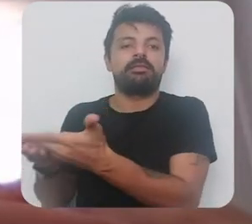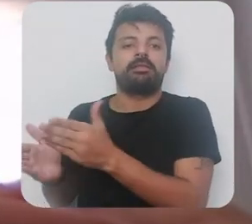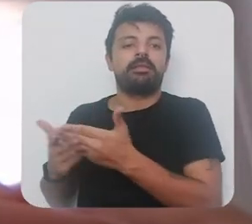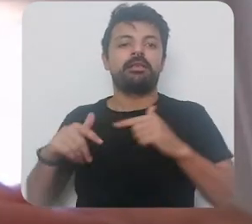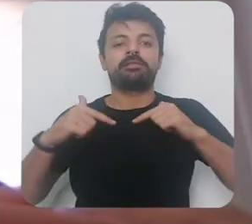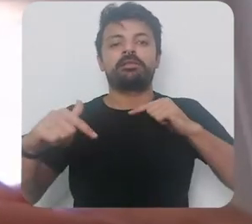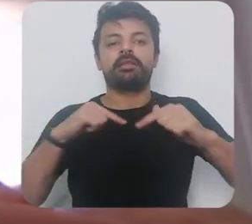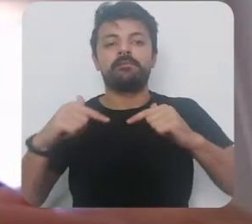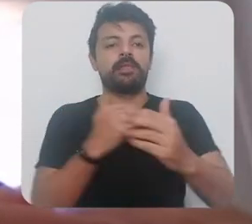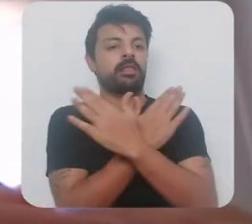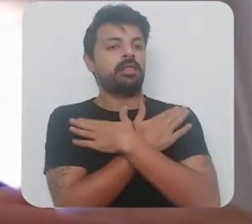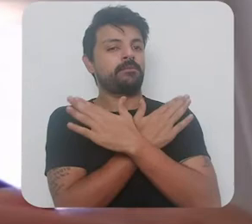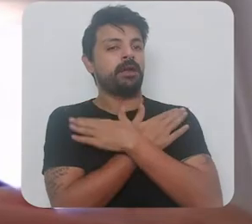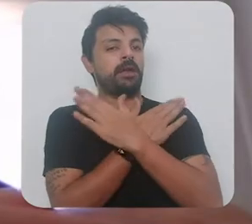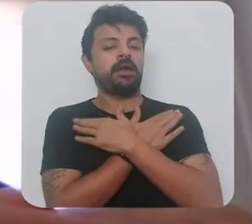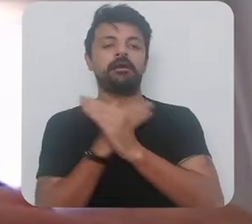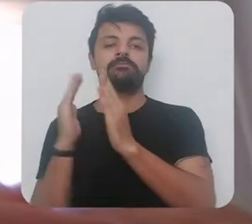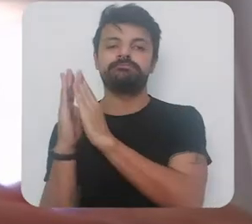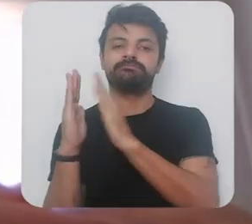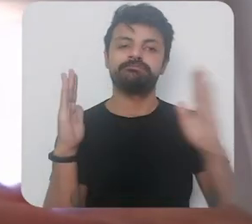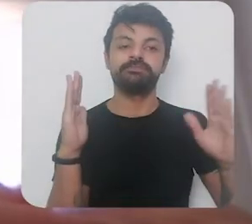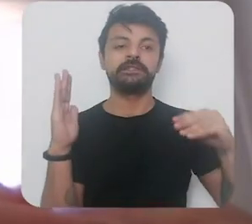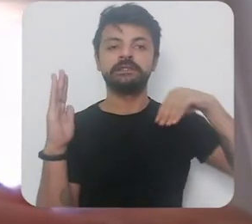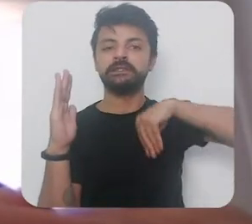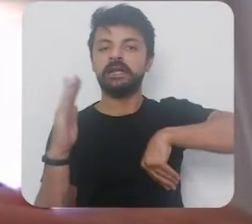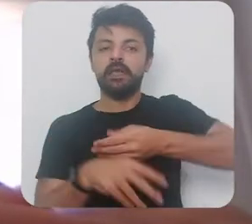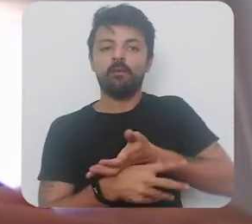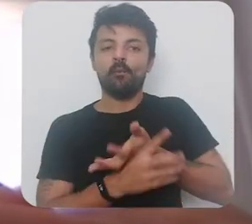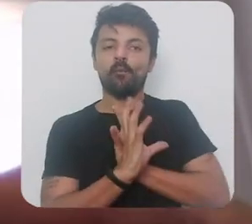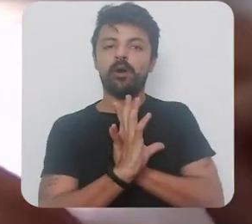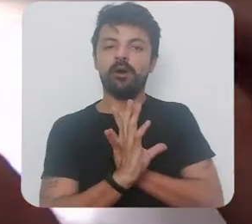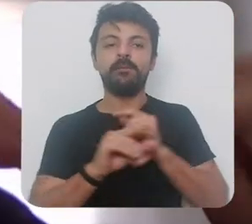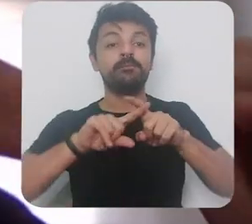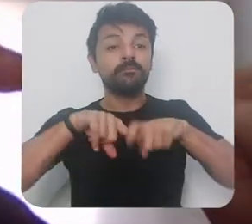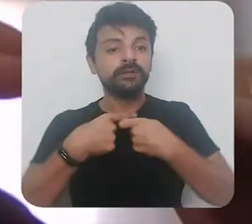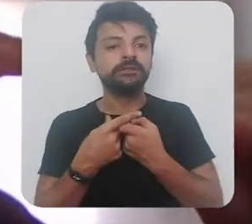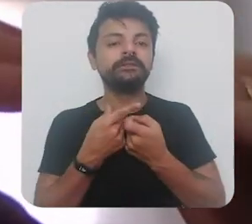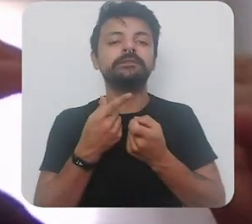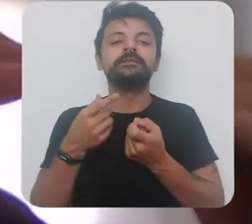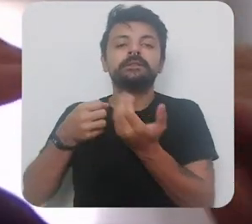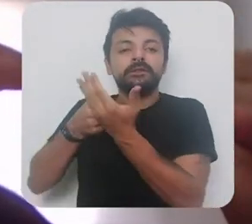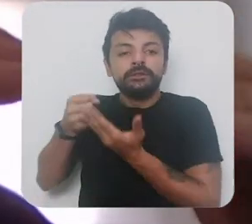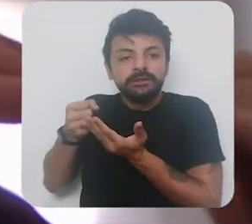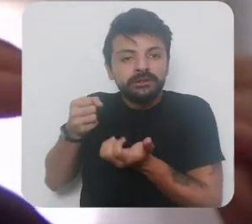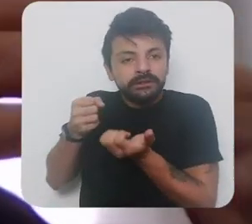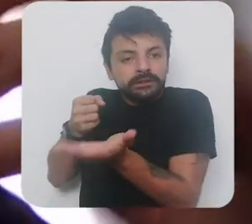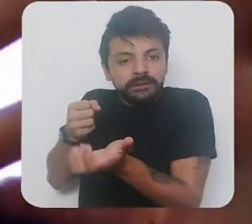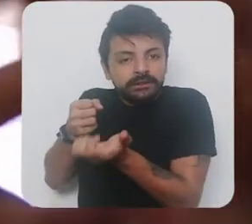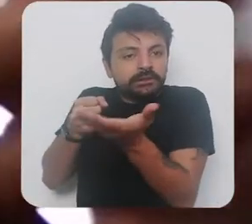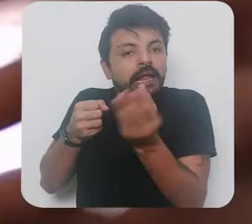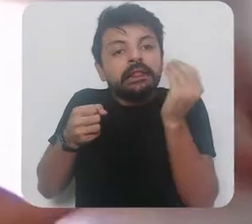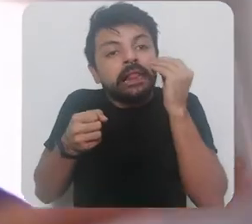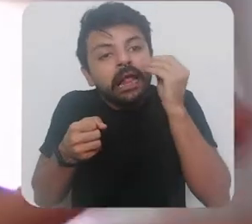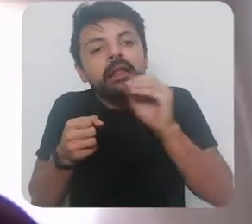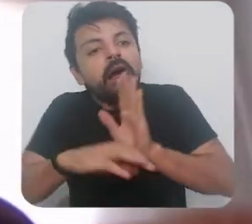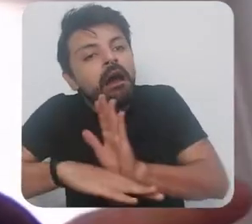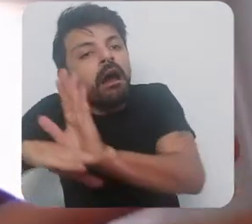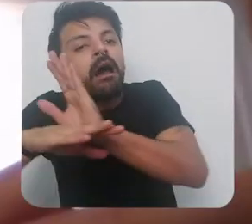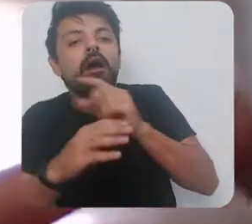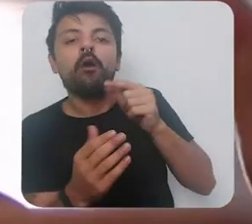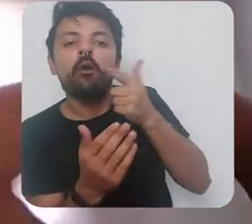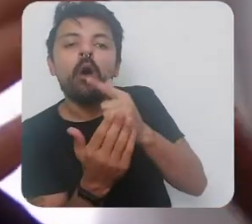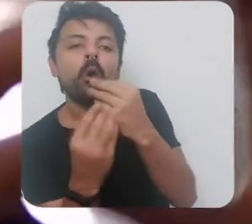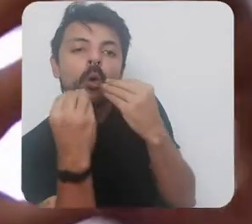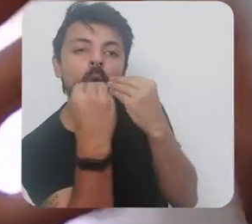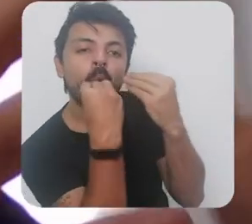o seu trabalho durante um tempo e perder sua fonte de renda então a tentativa de manter o consumo por enquanto as medidas